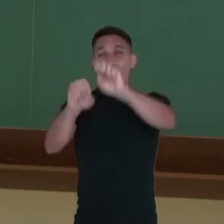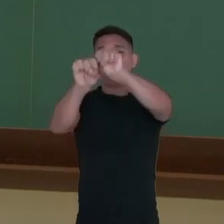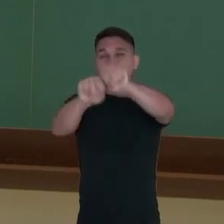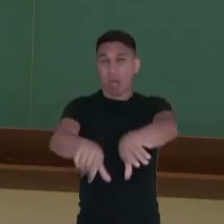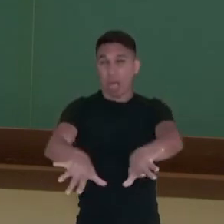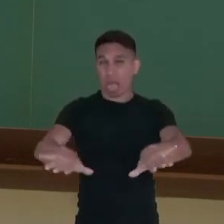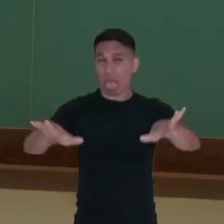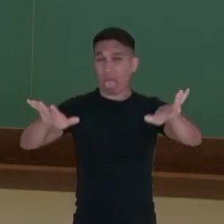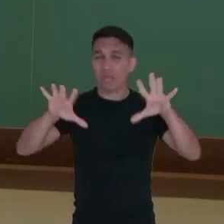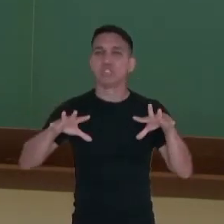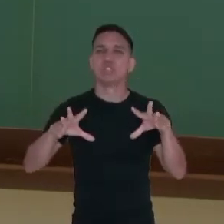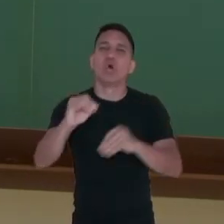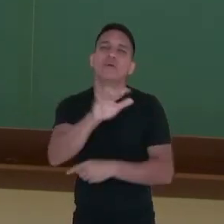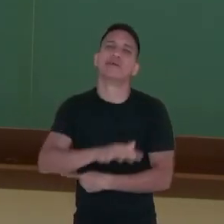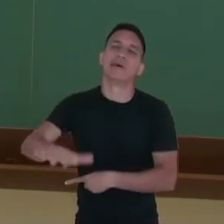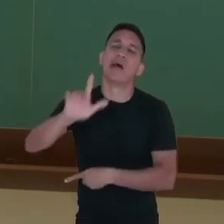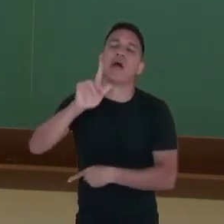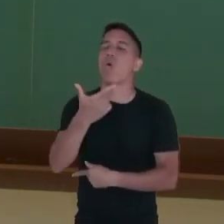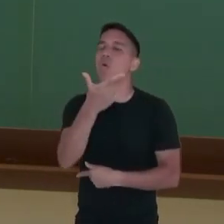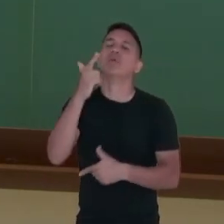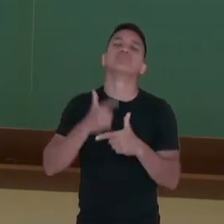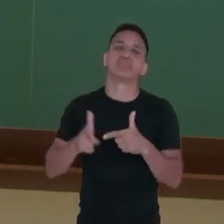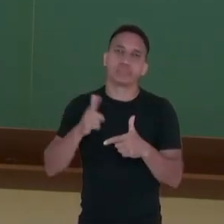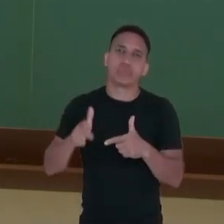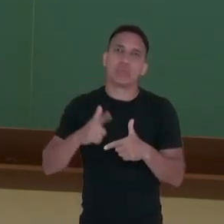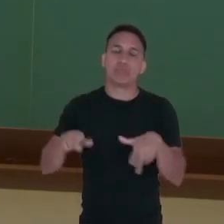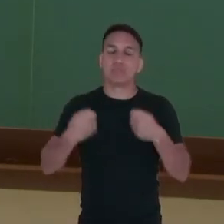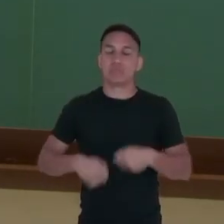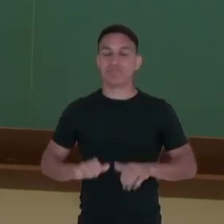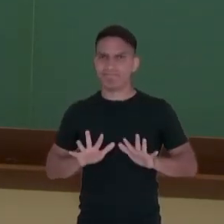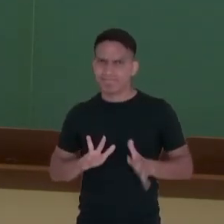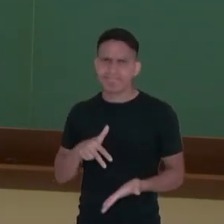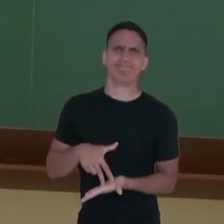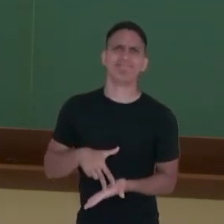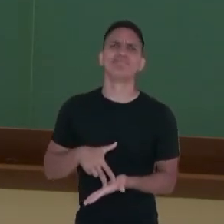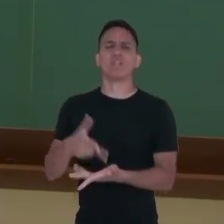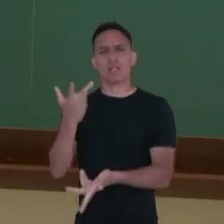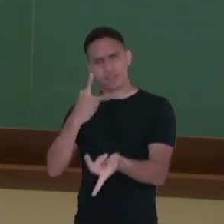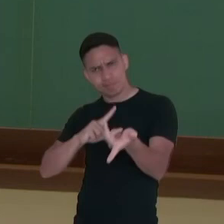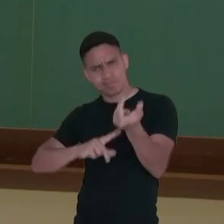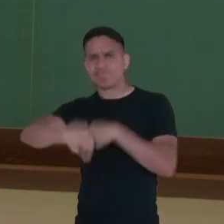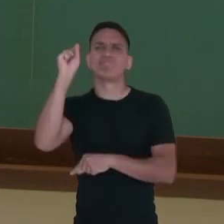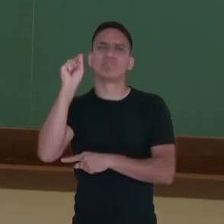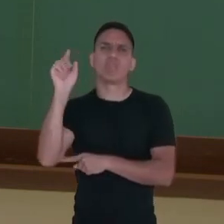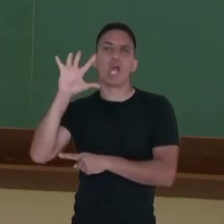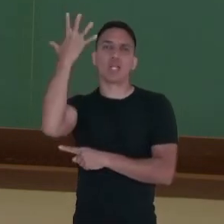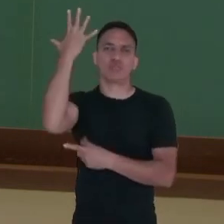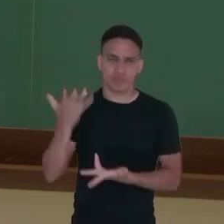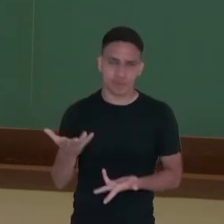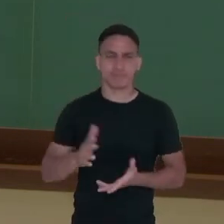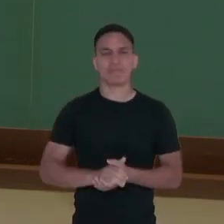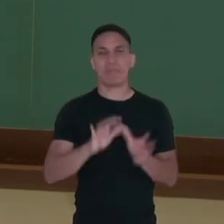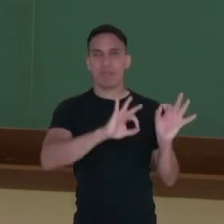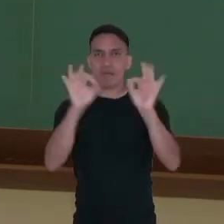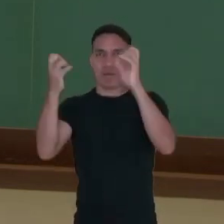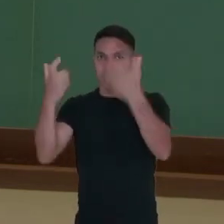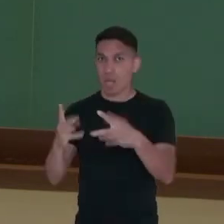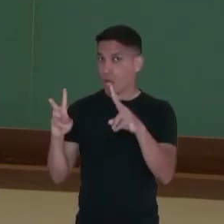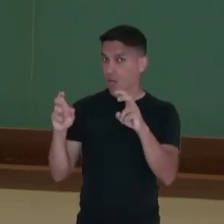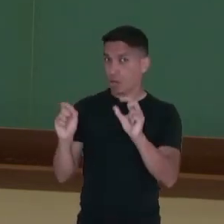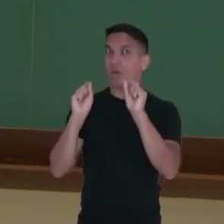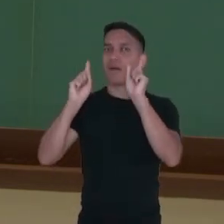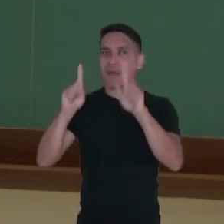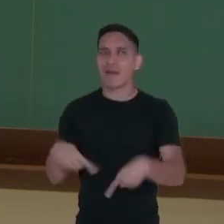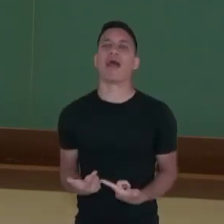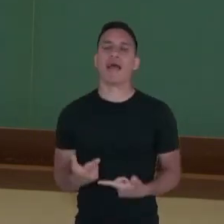região. Esse é mais um problema a ser encarado e resolvido pela humanidade. Neste vídeo, nós falamos